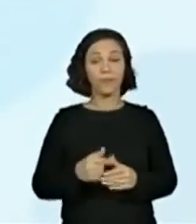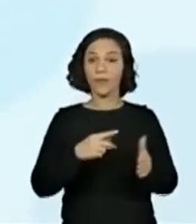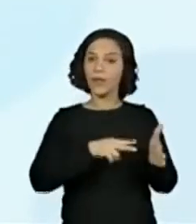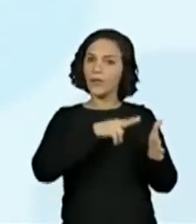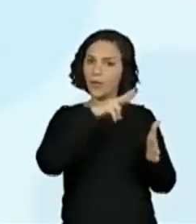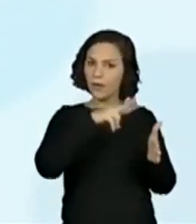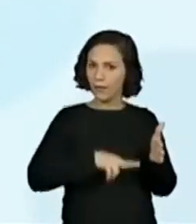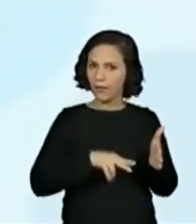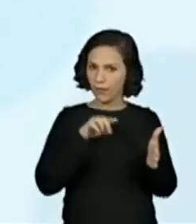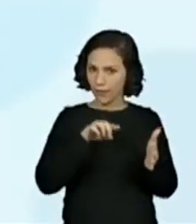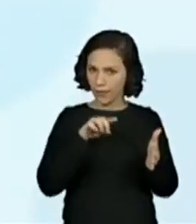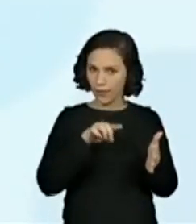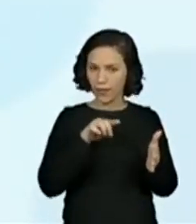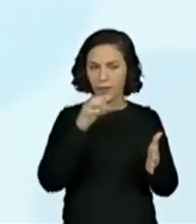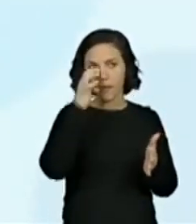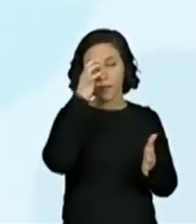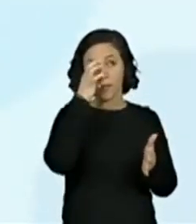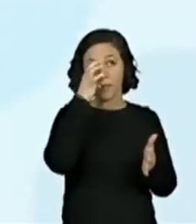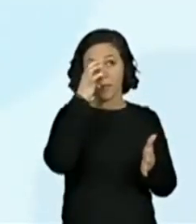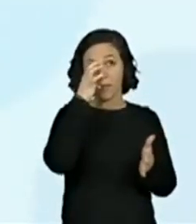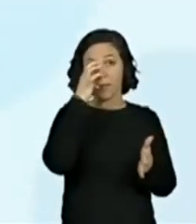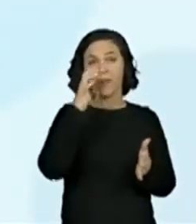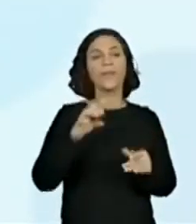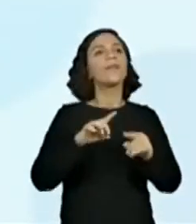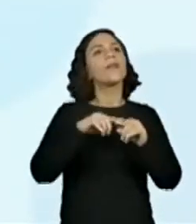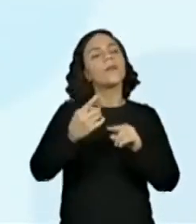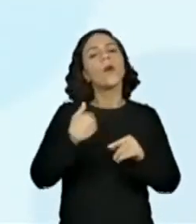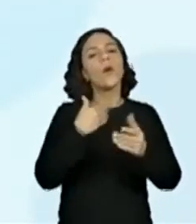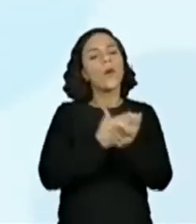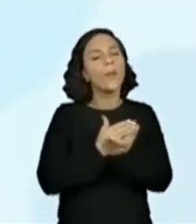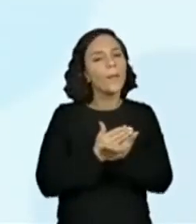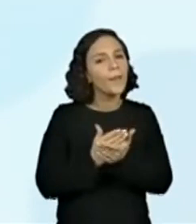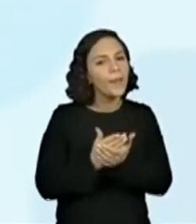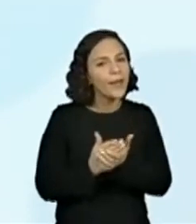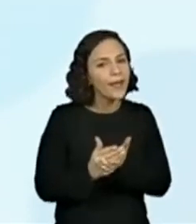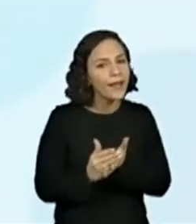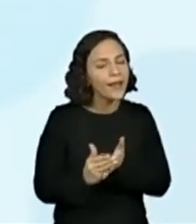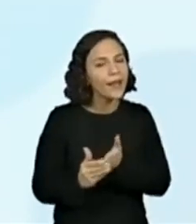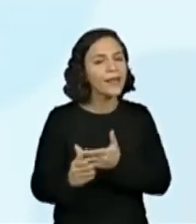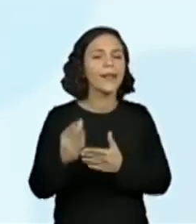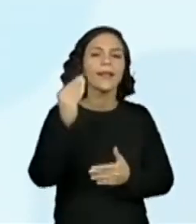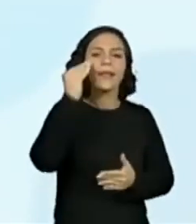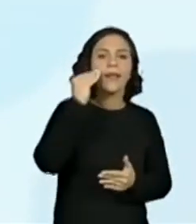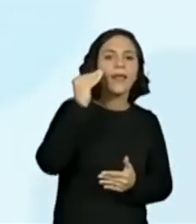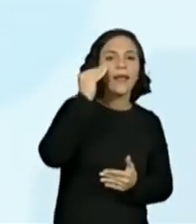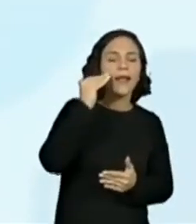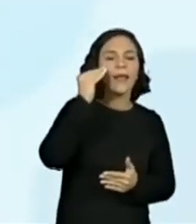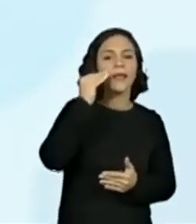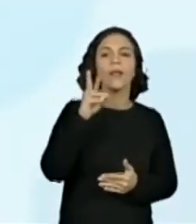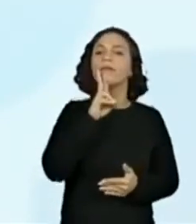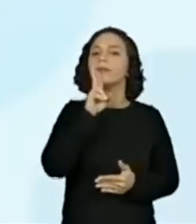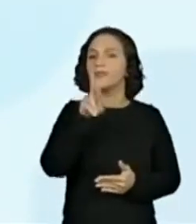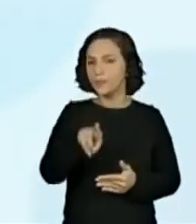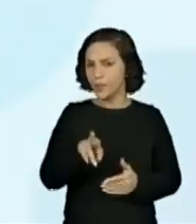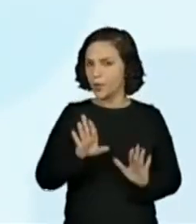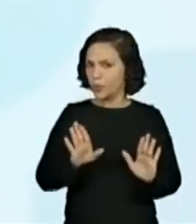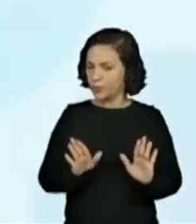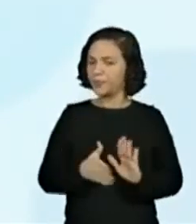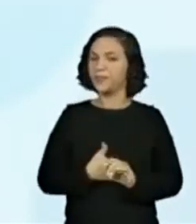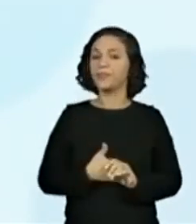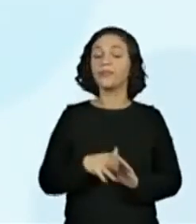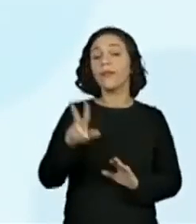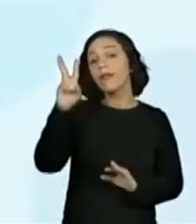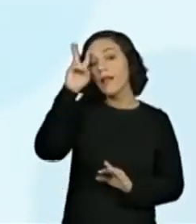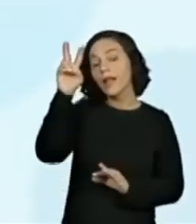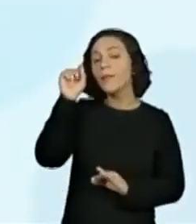probleminha. E aí, a gente vai começar a tentar resolver. Lembrando, né? Para o